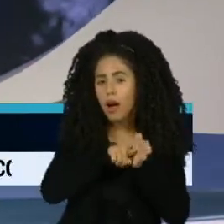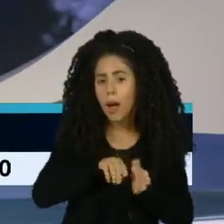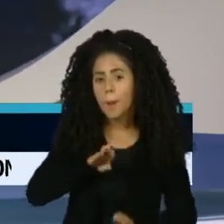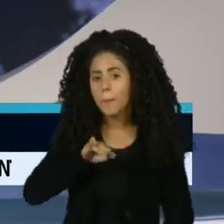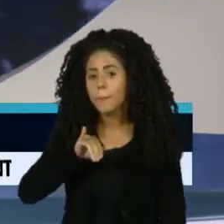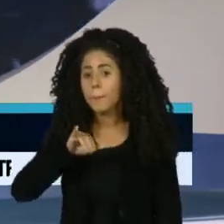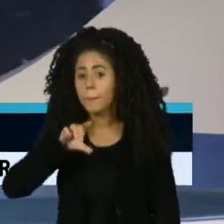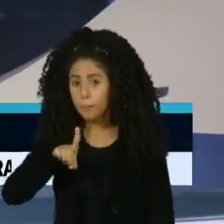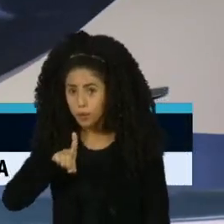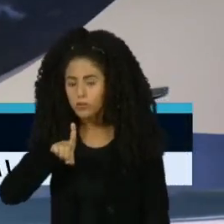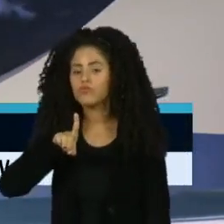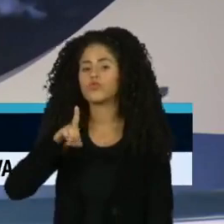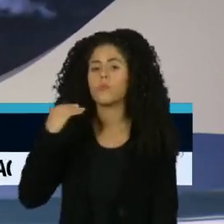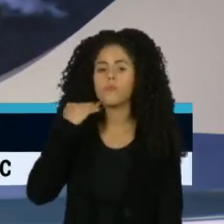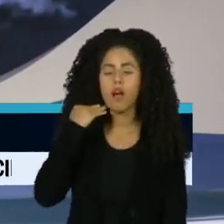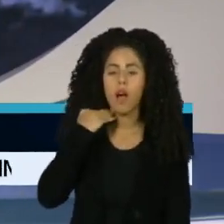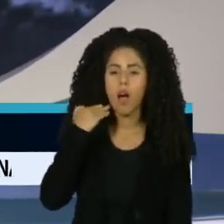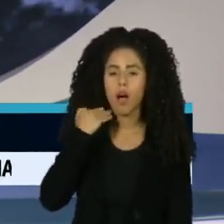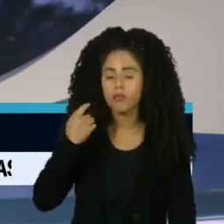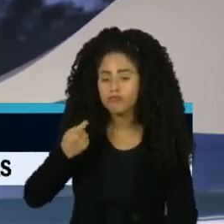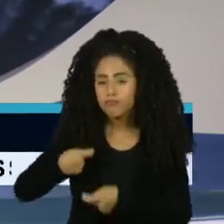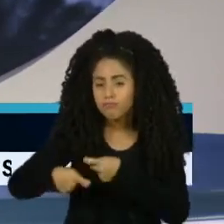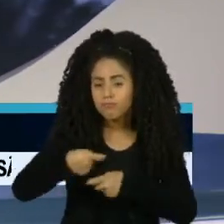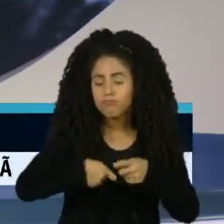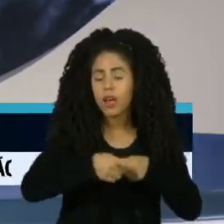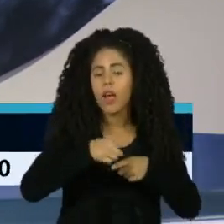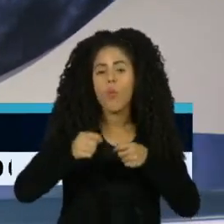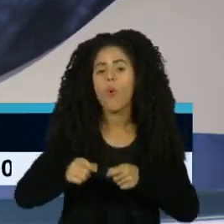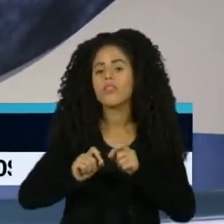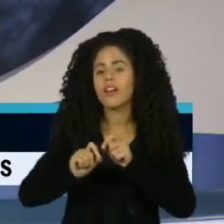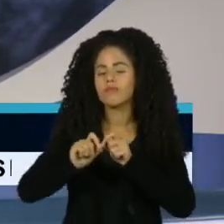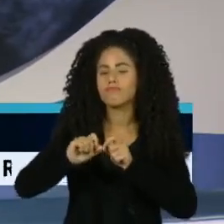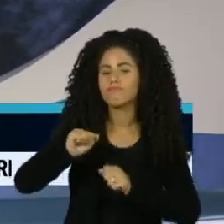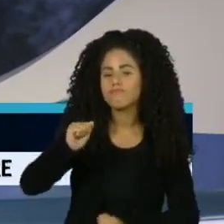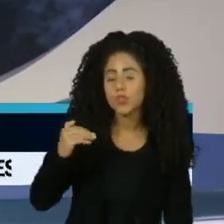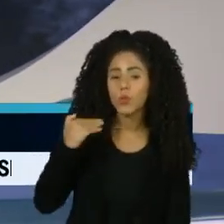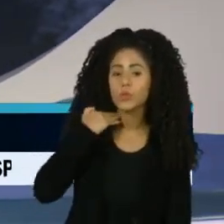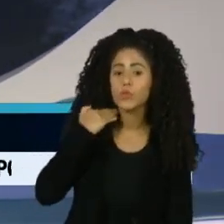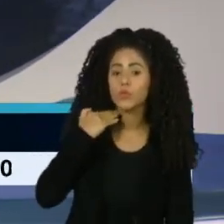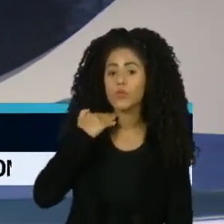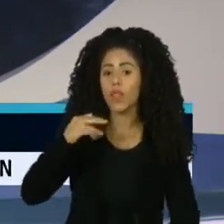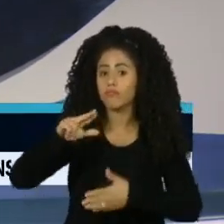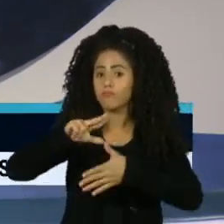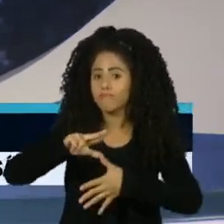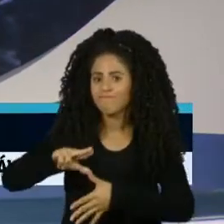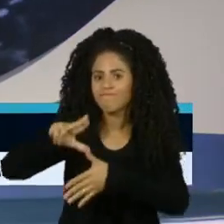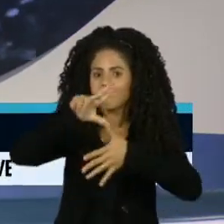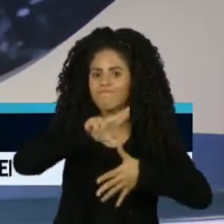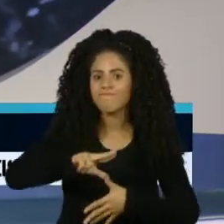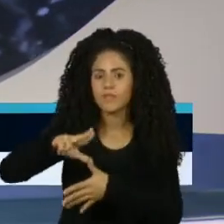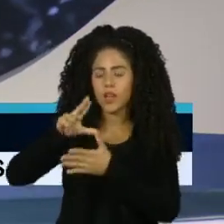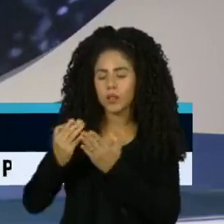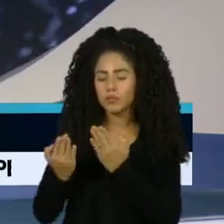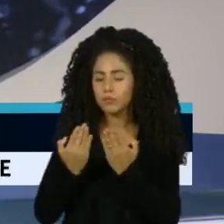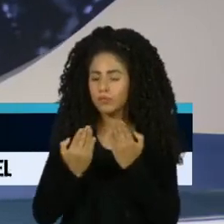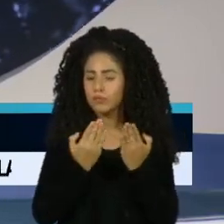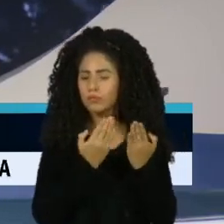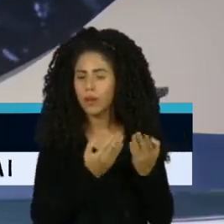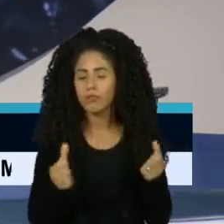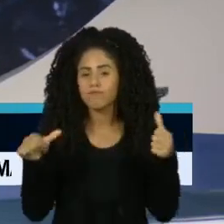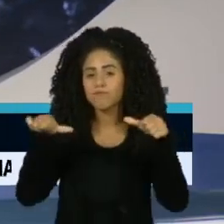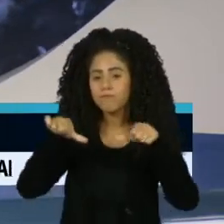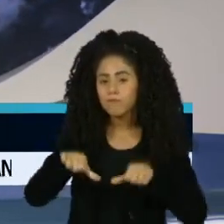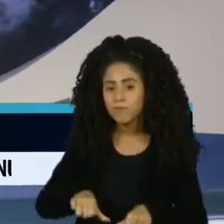BID, o Banco Interamericano de Desenvolvimento, que mostra que o Brasil é o país da América Latina com o pior nível de confiança entre os